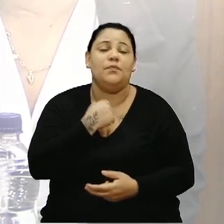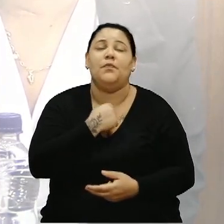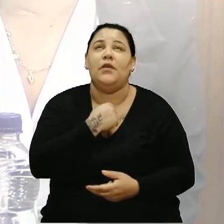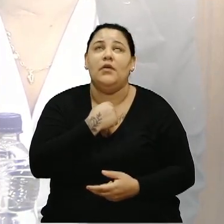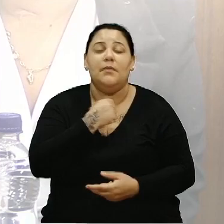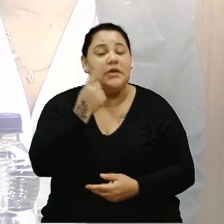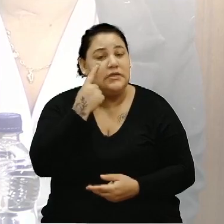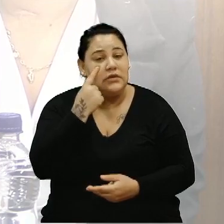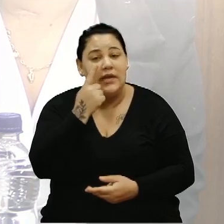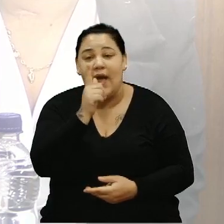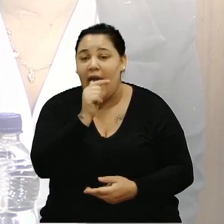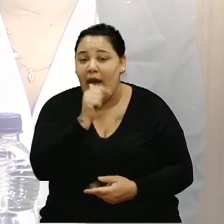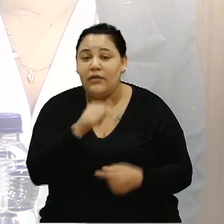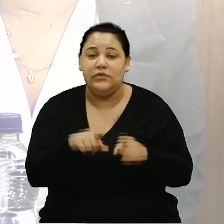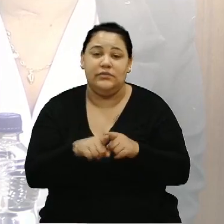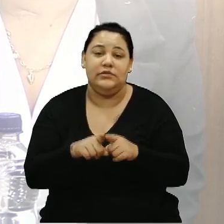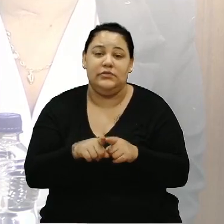água.